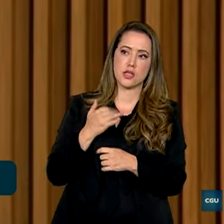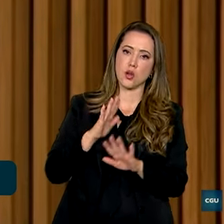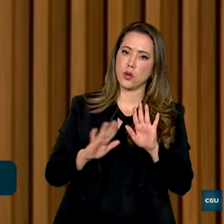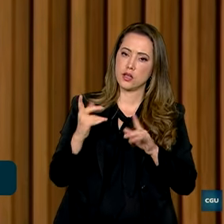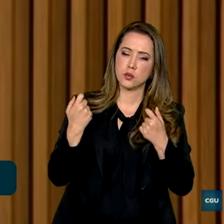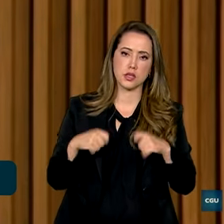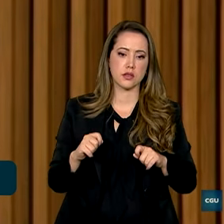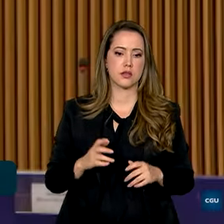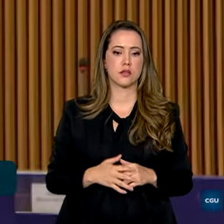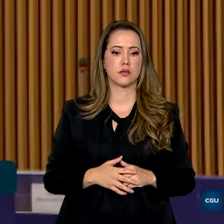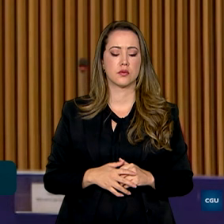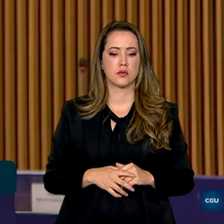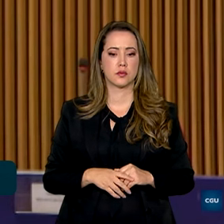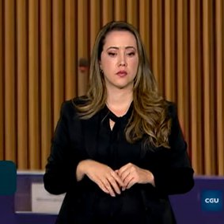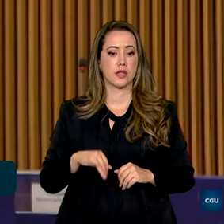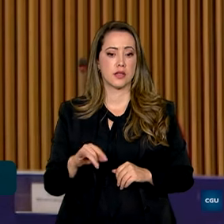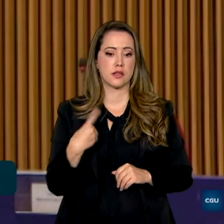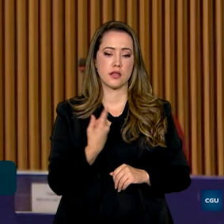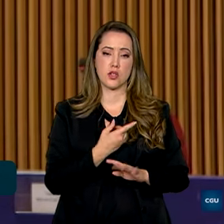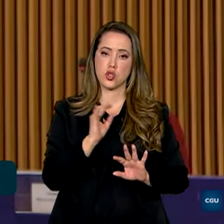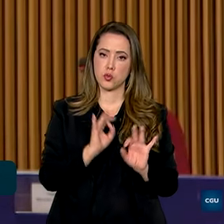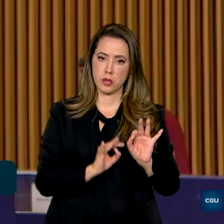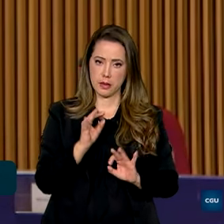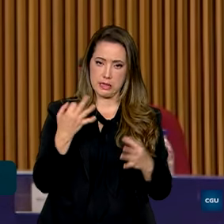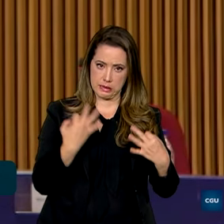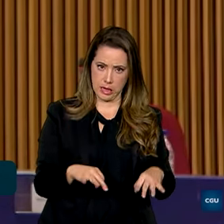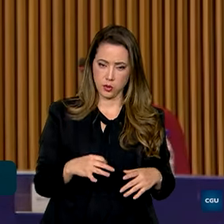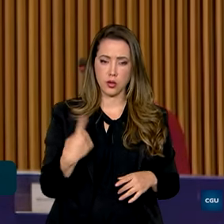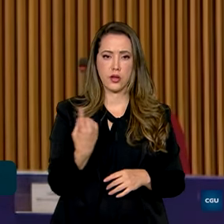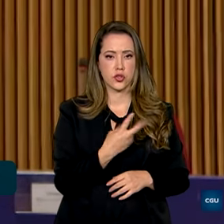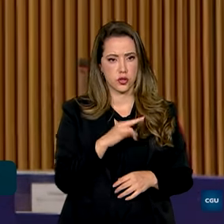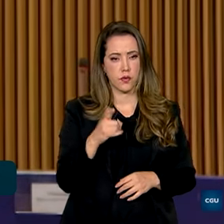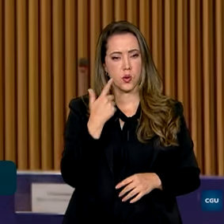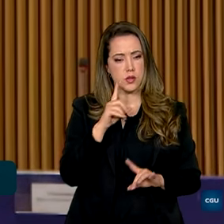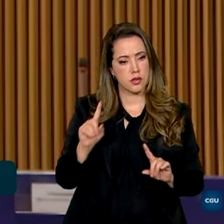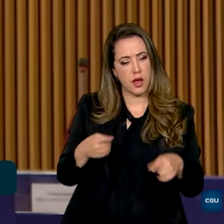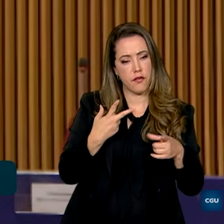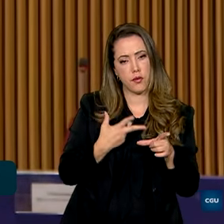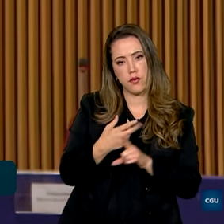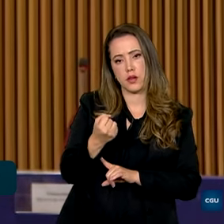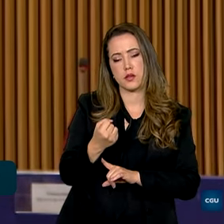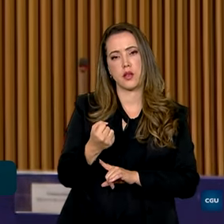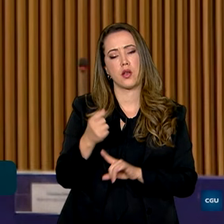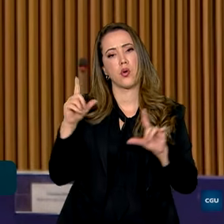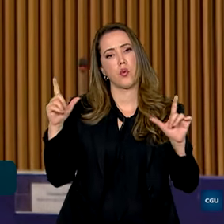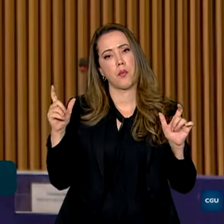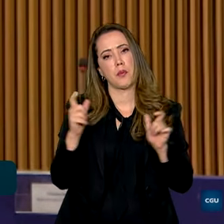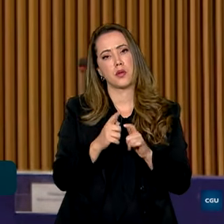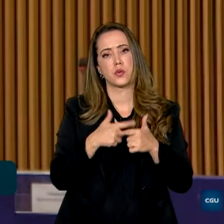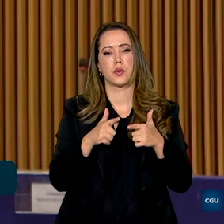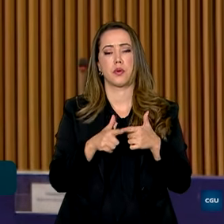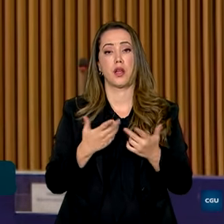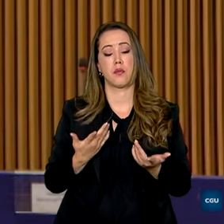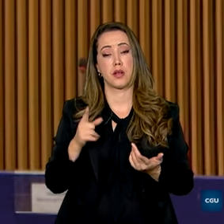crescentes. Se nós nos prepararmos, a gente passa por esse desafio com menos desconforto.